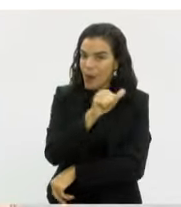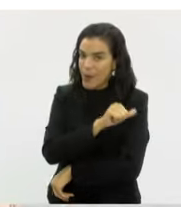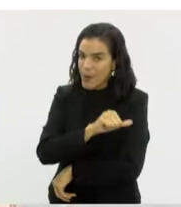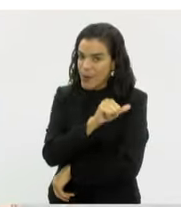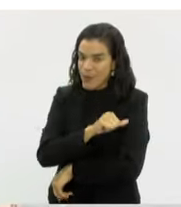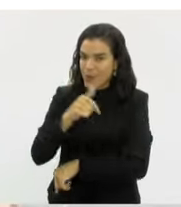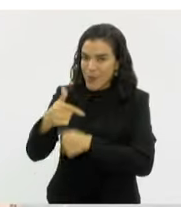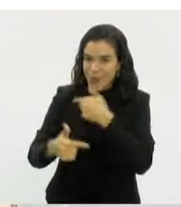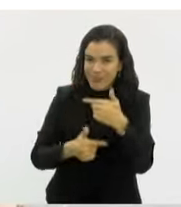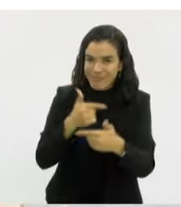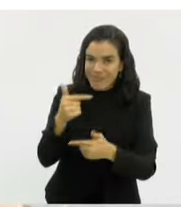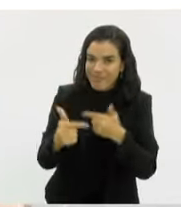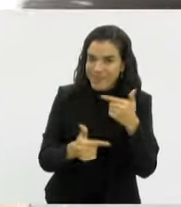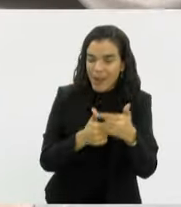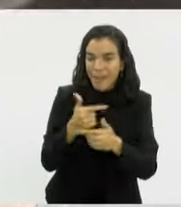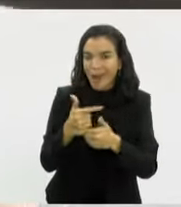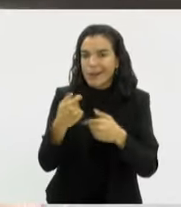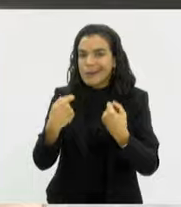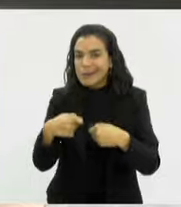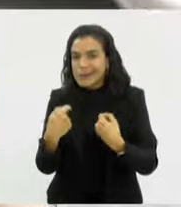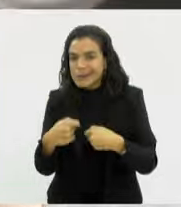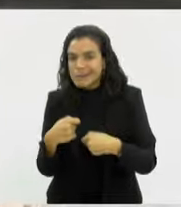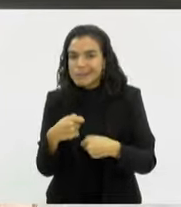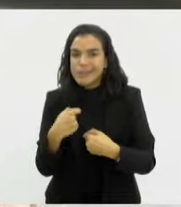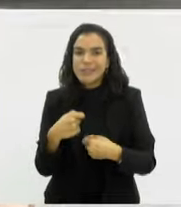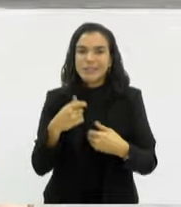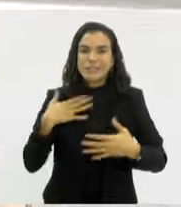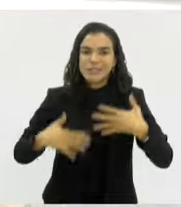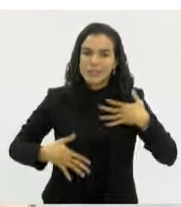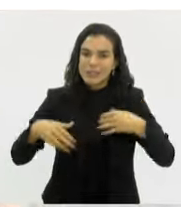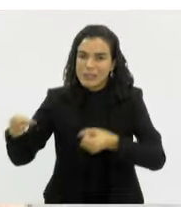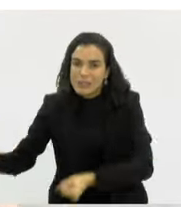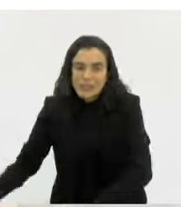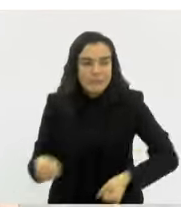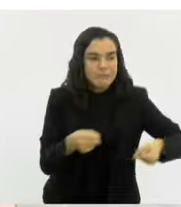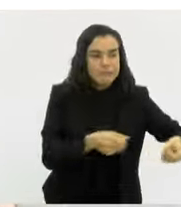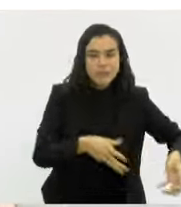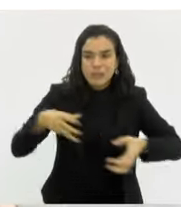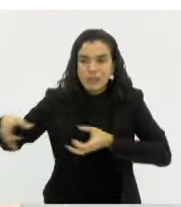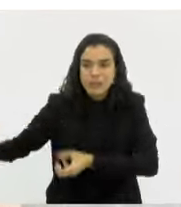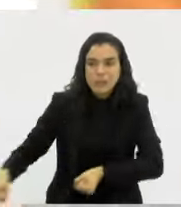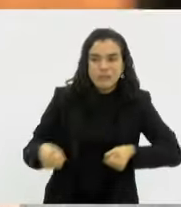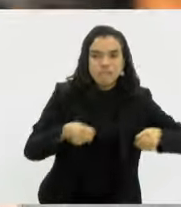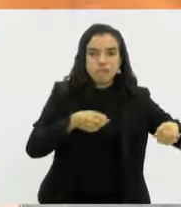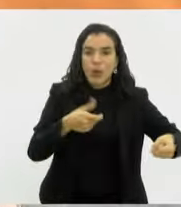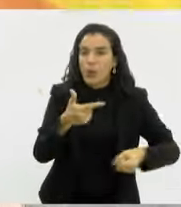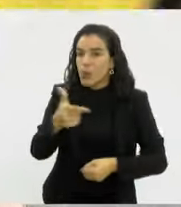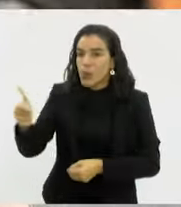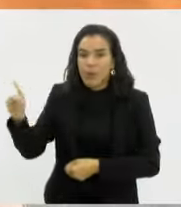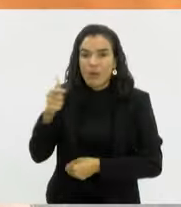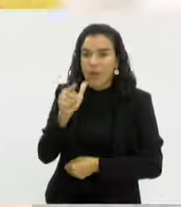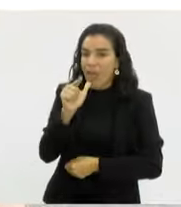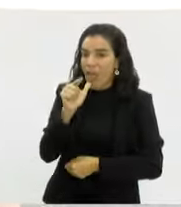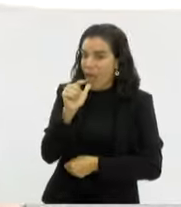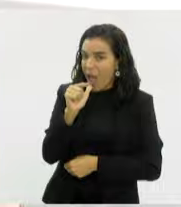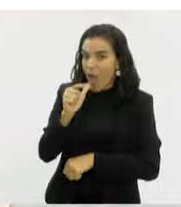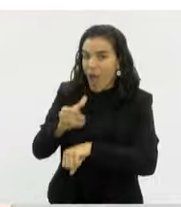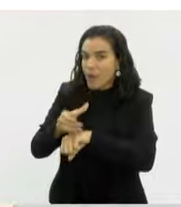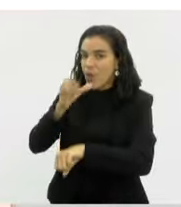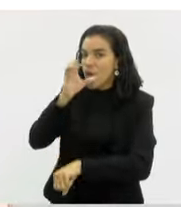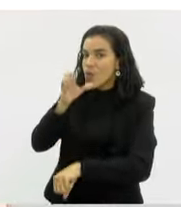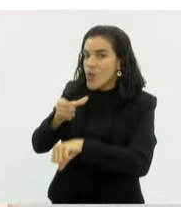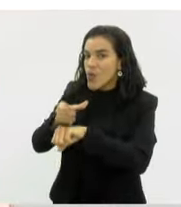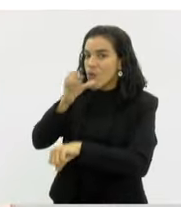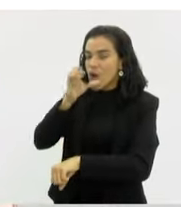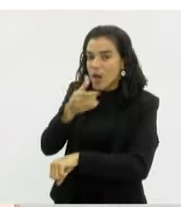em atividades que exigem muita demanda física, você não tem água potável e fresca à